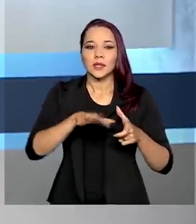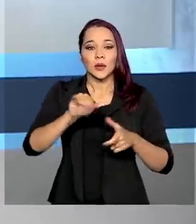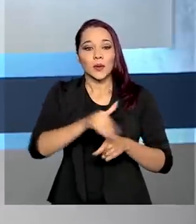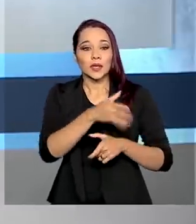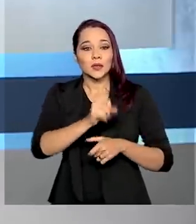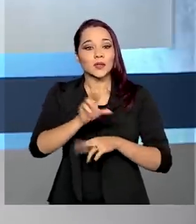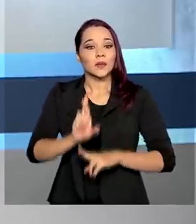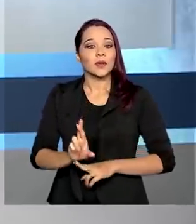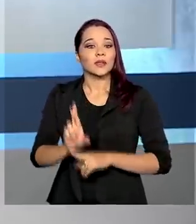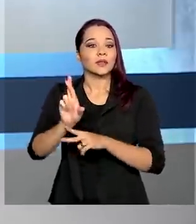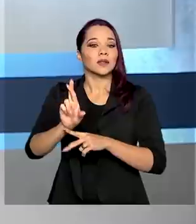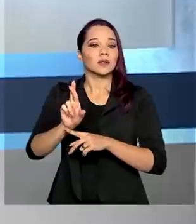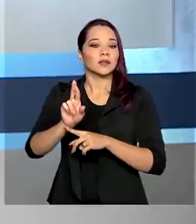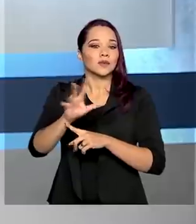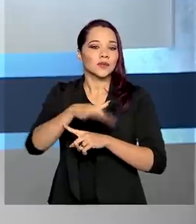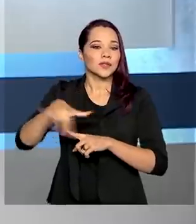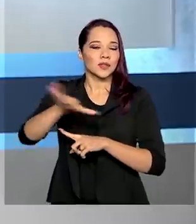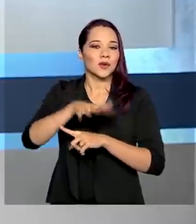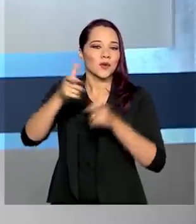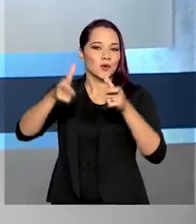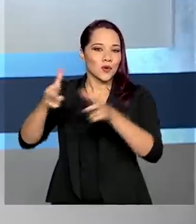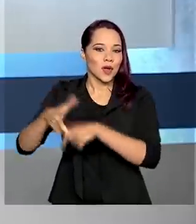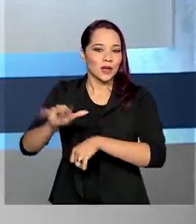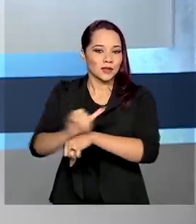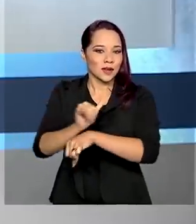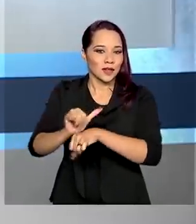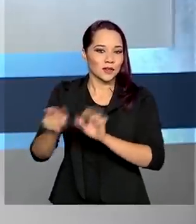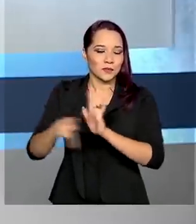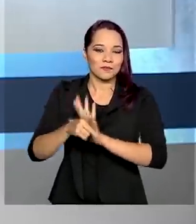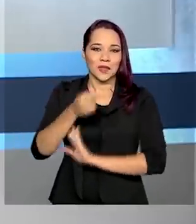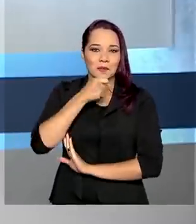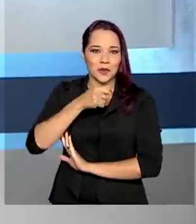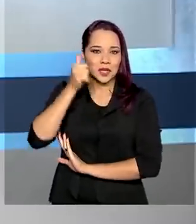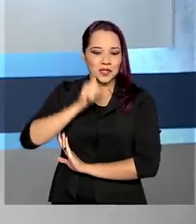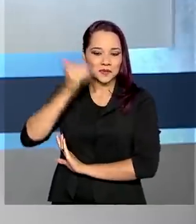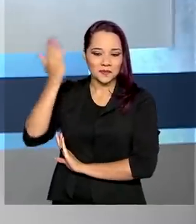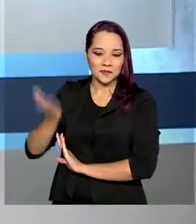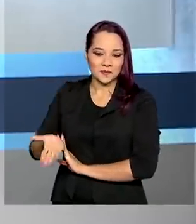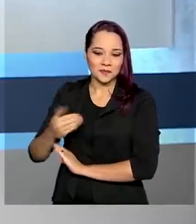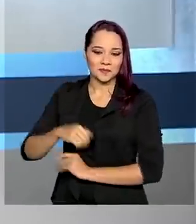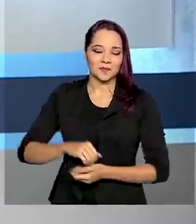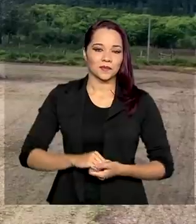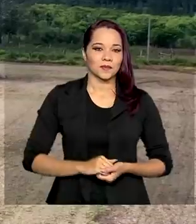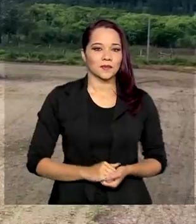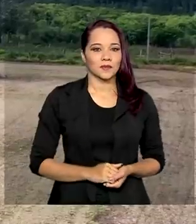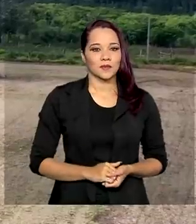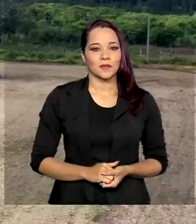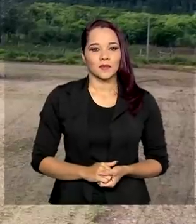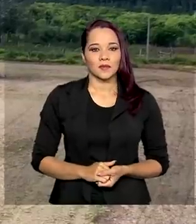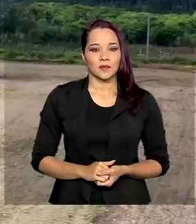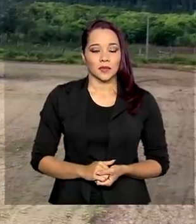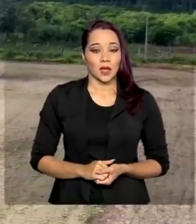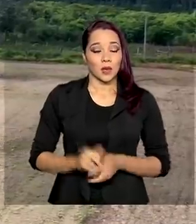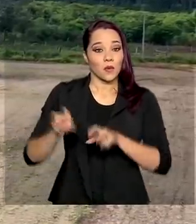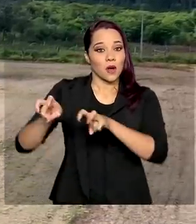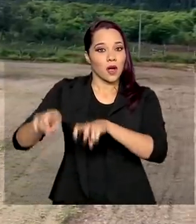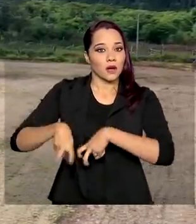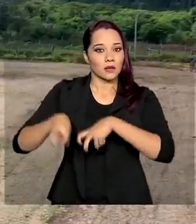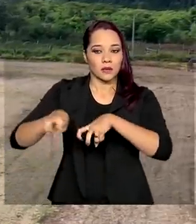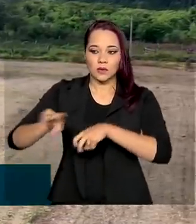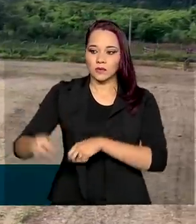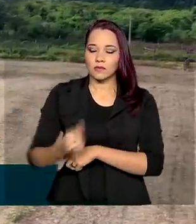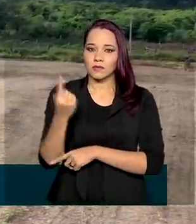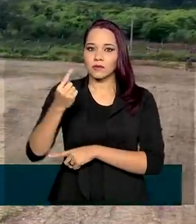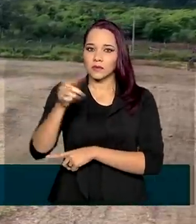ação de representantes do setor em locais estratégicos. A reportagem é de Márcia Fernandes. O agronegócio foi o